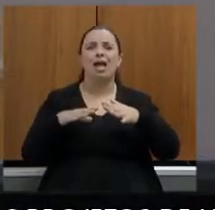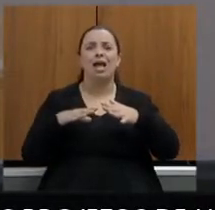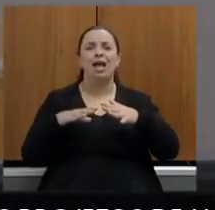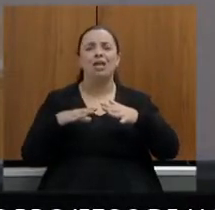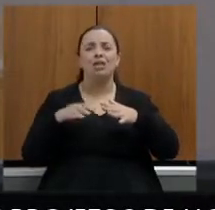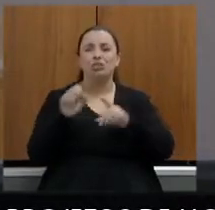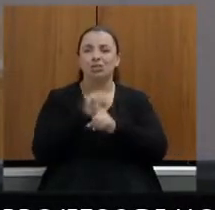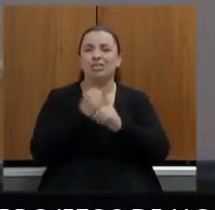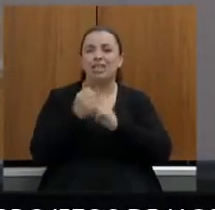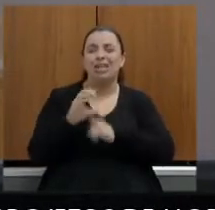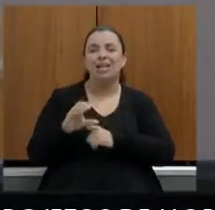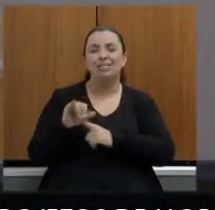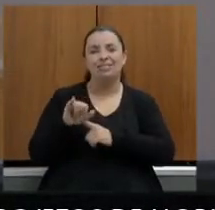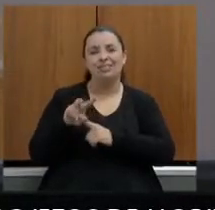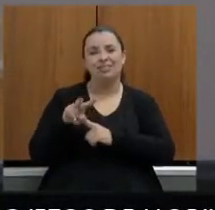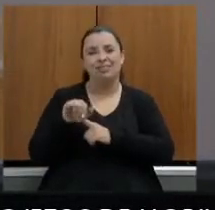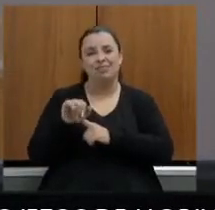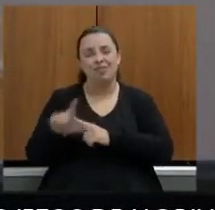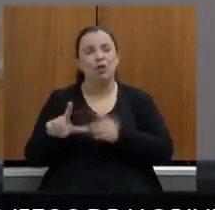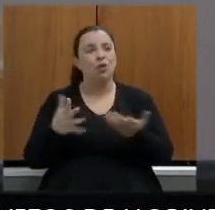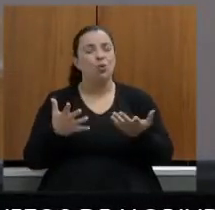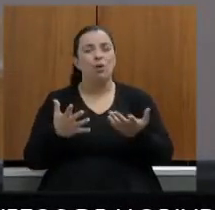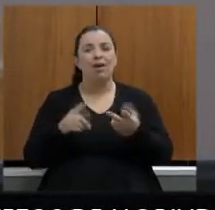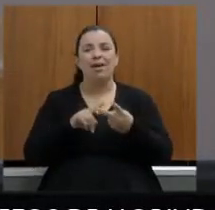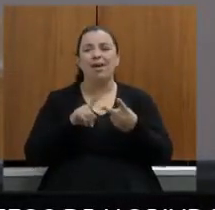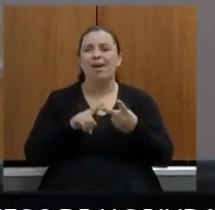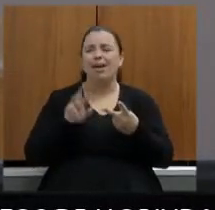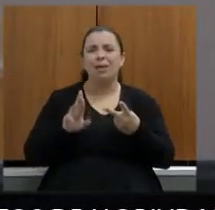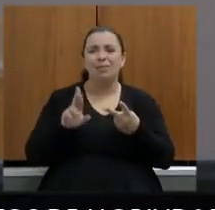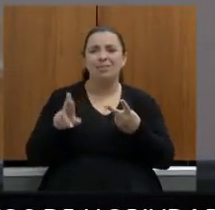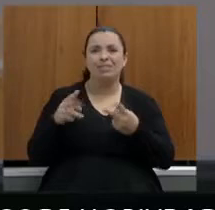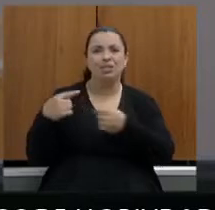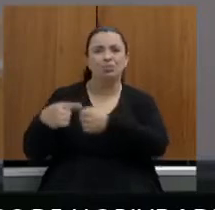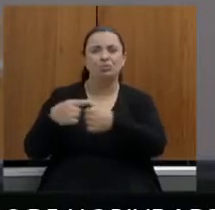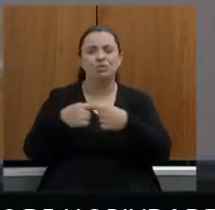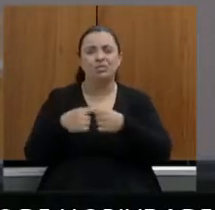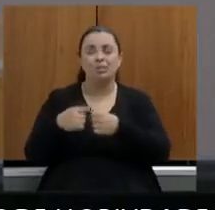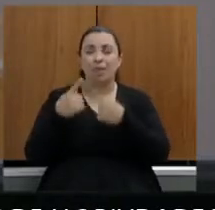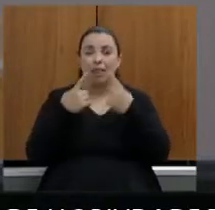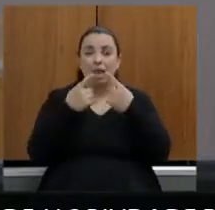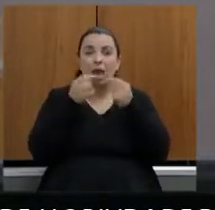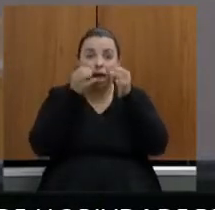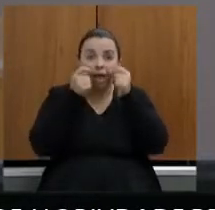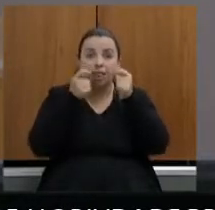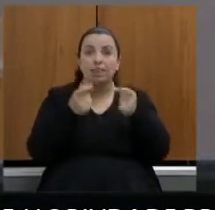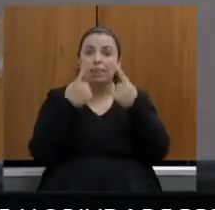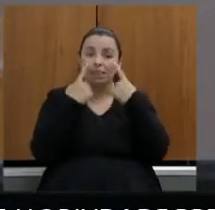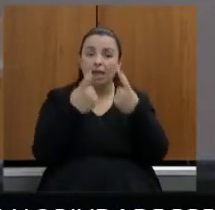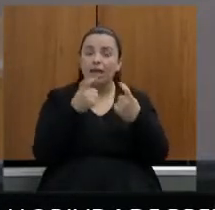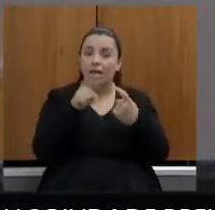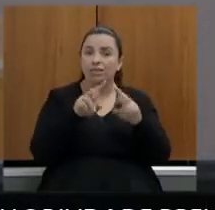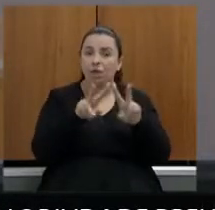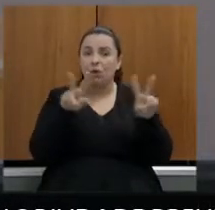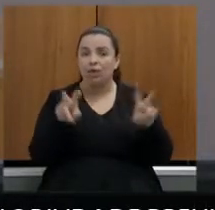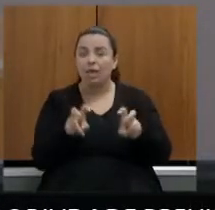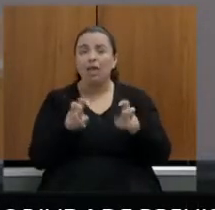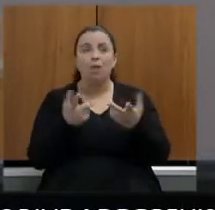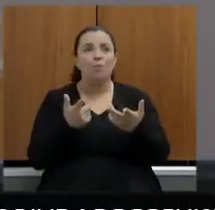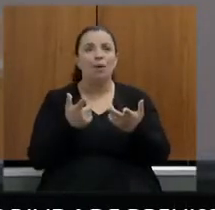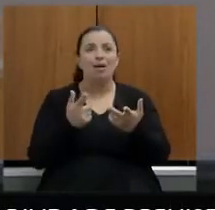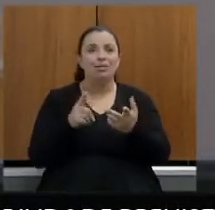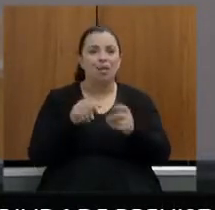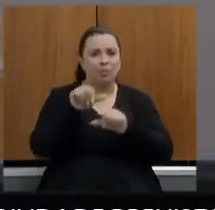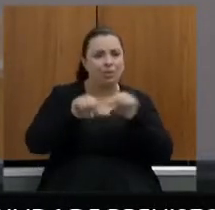de municípios que são interessados em uma discussão em relação ao traçado para que mitiguem eventuais interferências na